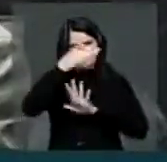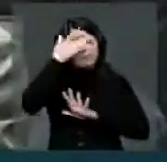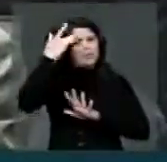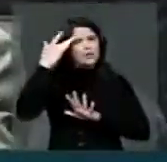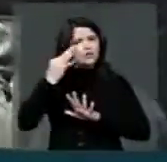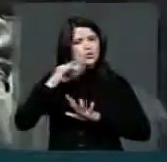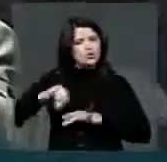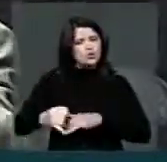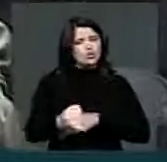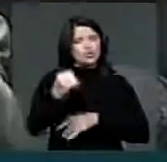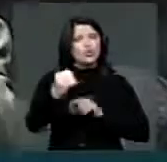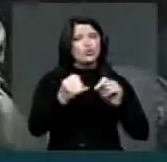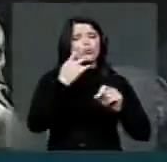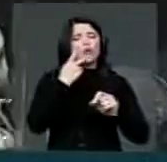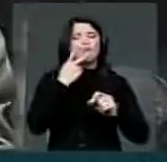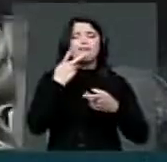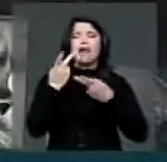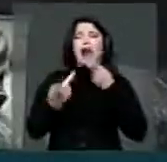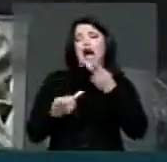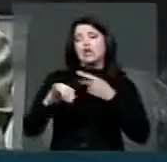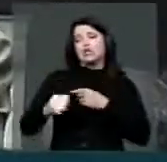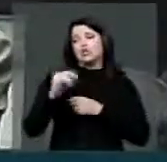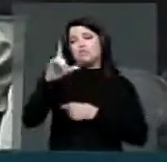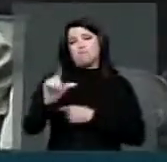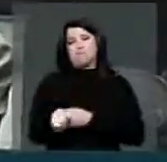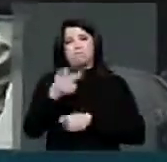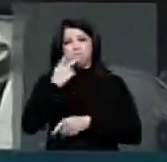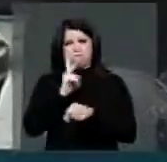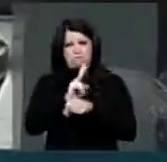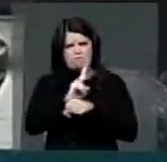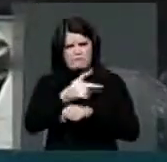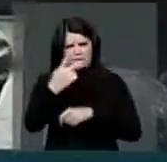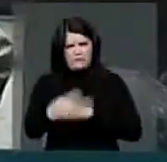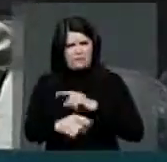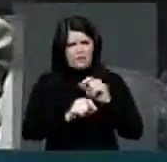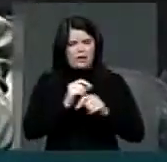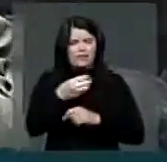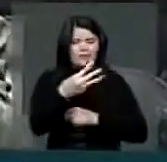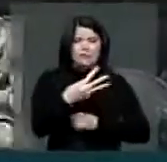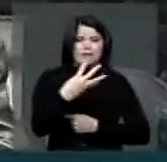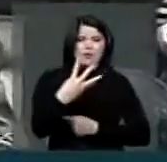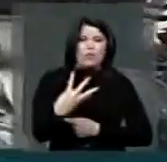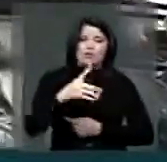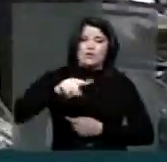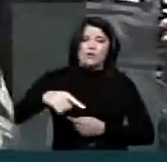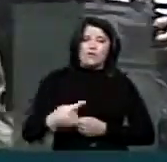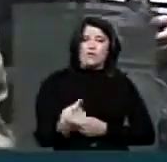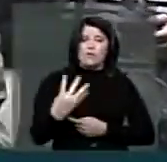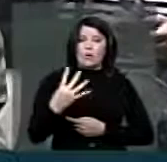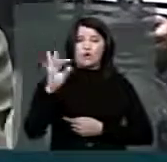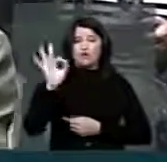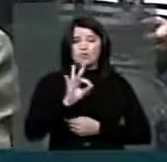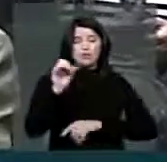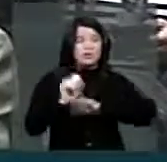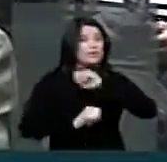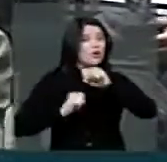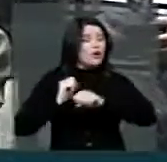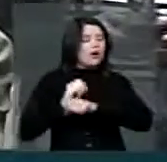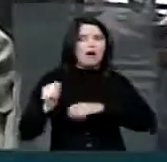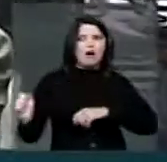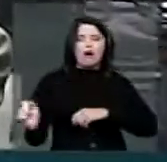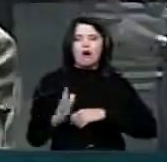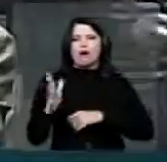físicas, que alegadamente se quer proteger aqui, 34,4% ao ano,